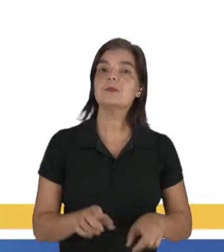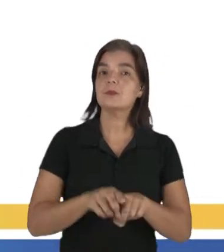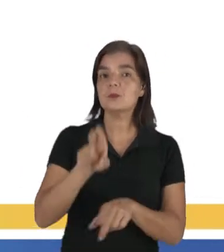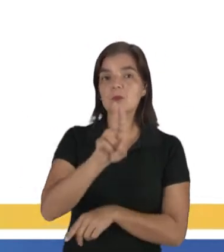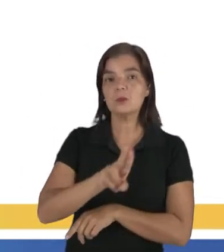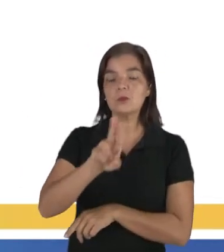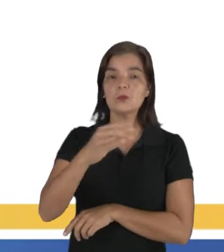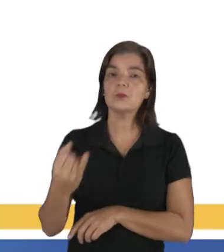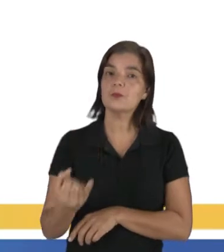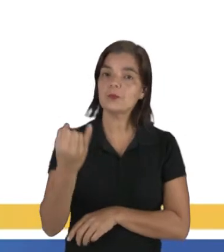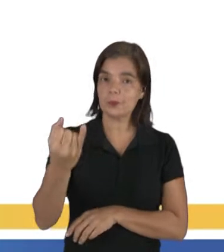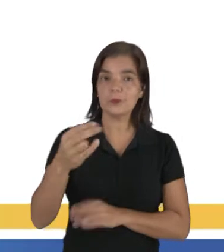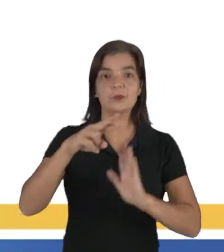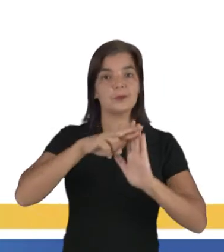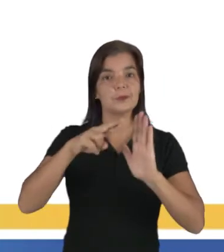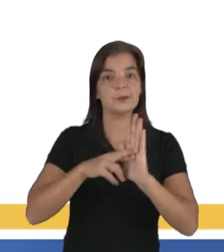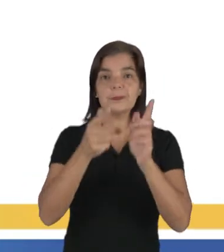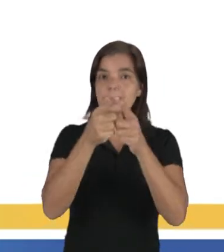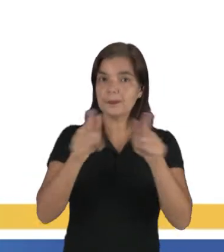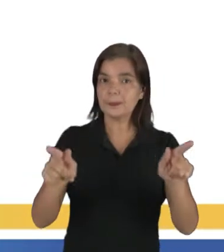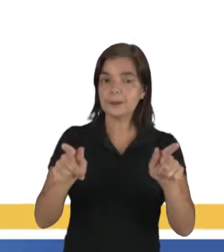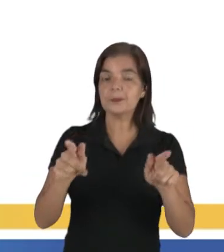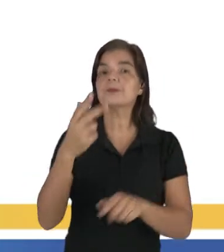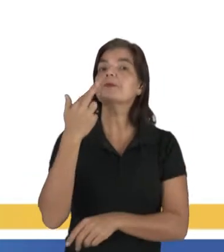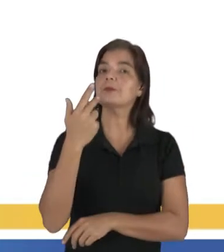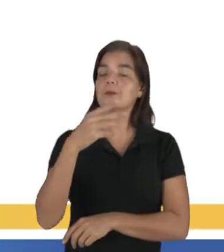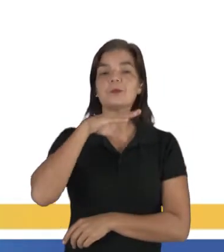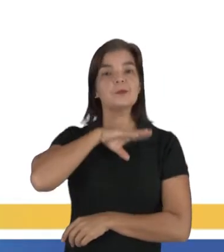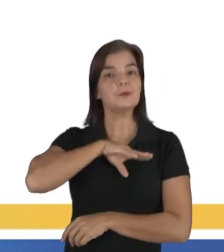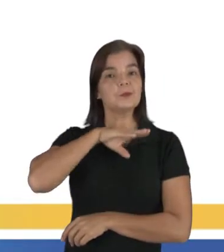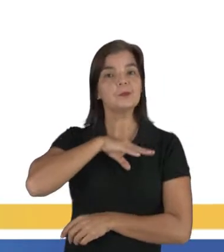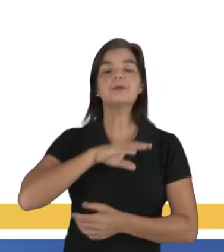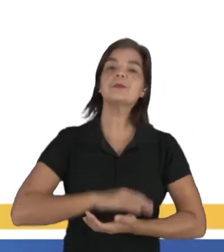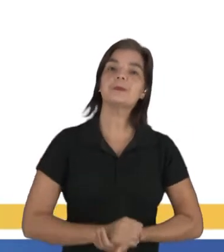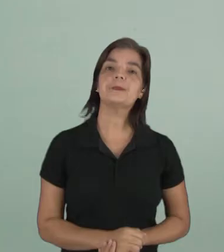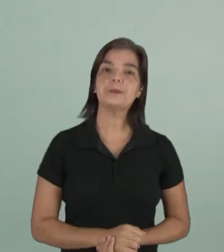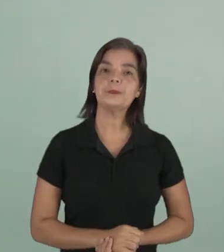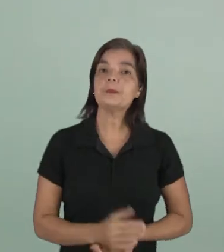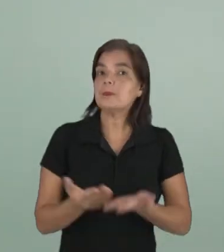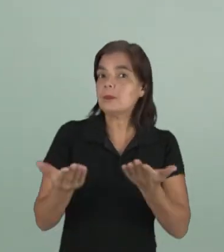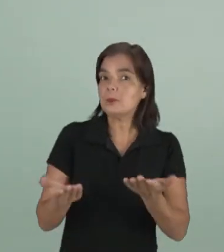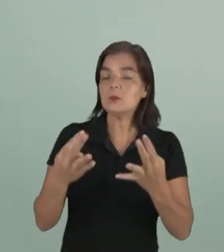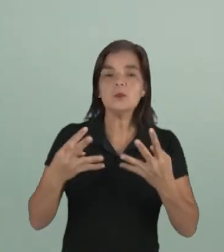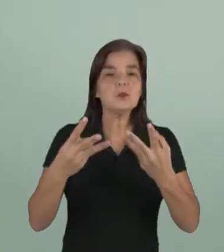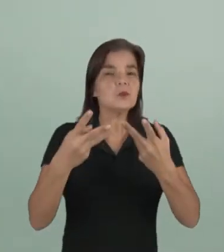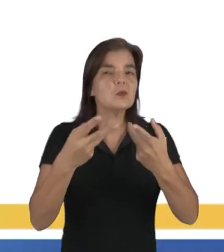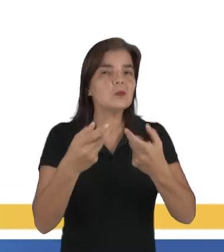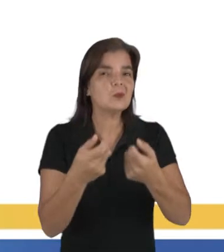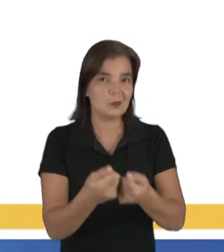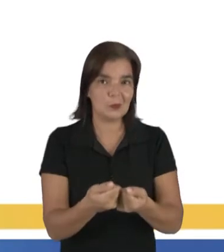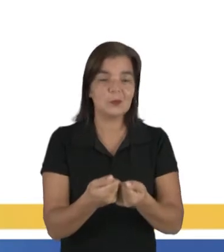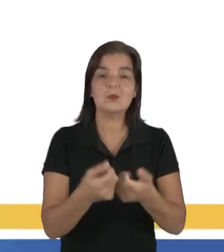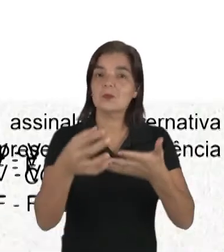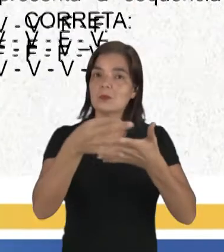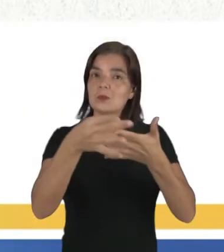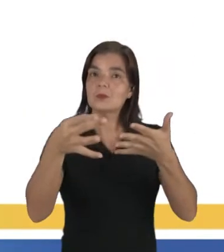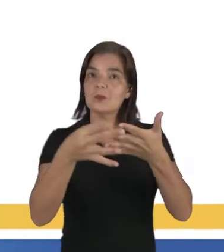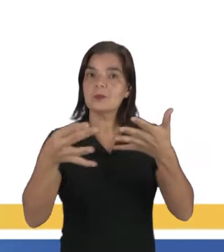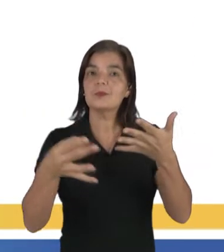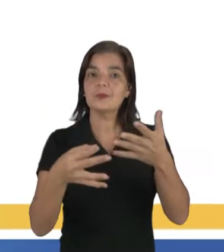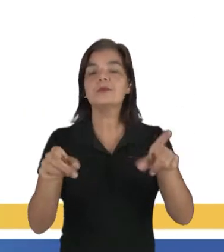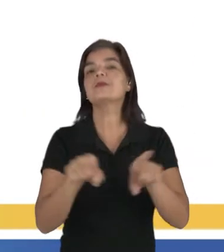uso privilegiado na norma culta no nosso idioma, na nossa língua. Então, para todas essas questões,